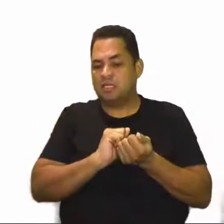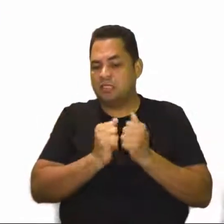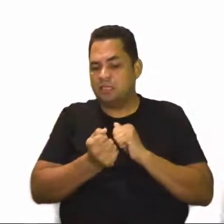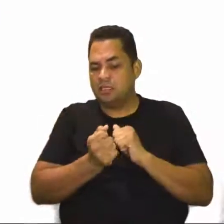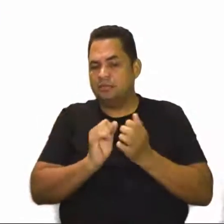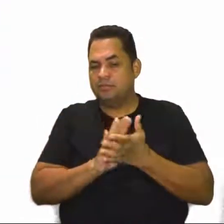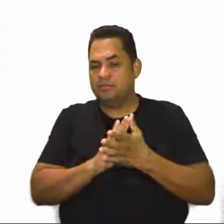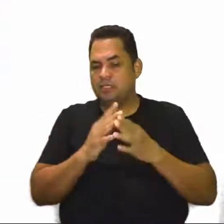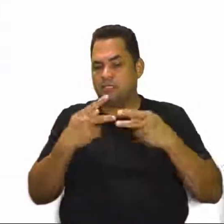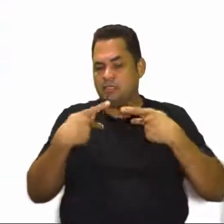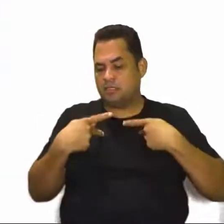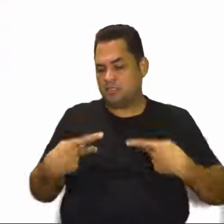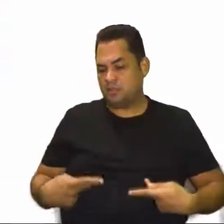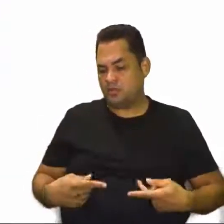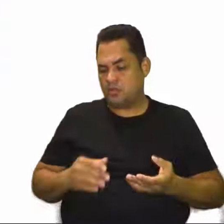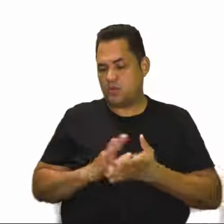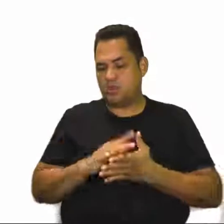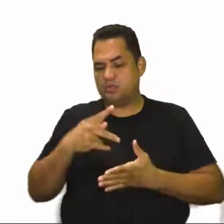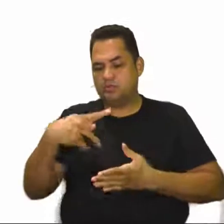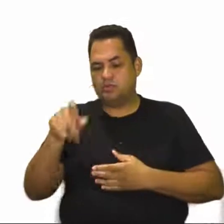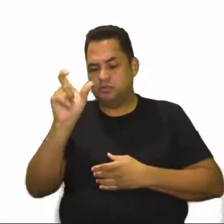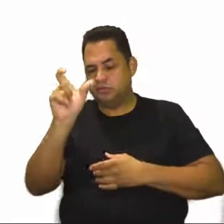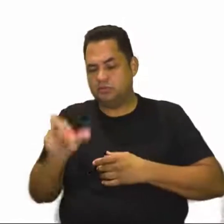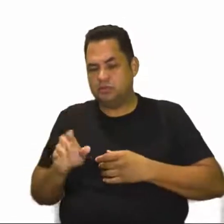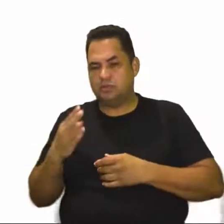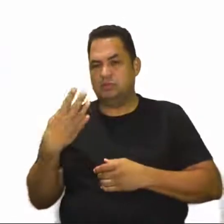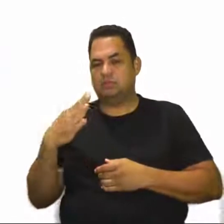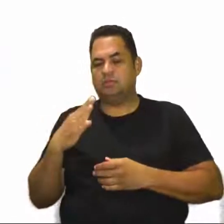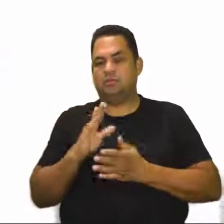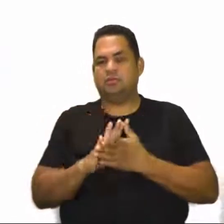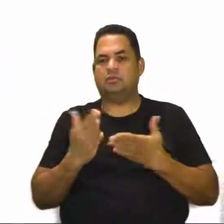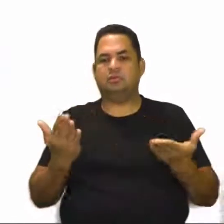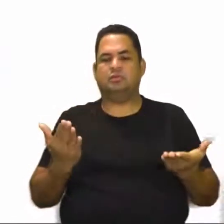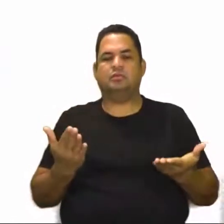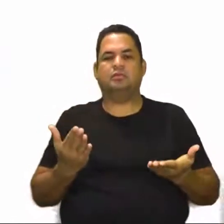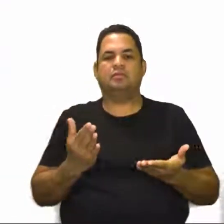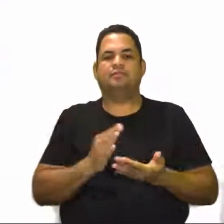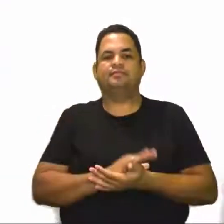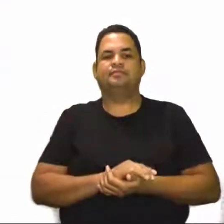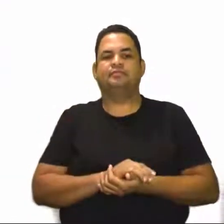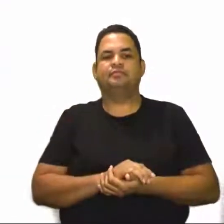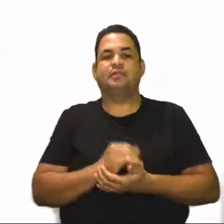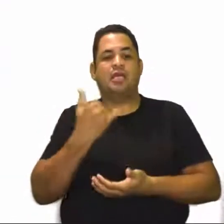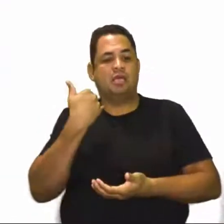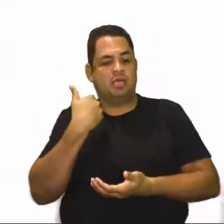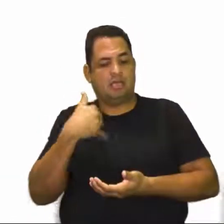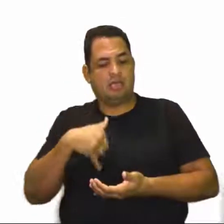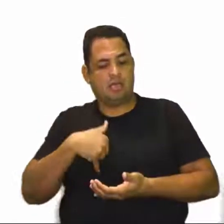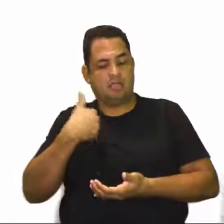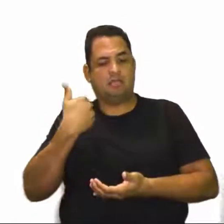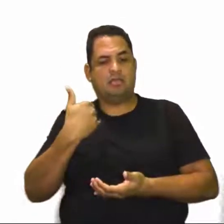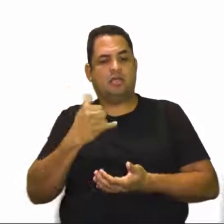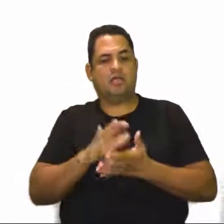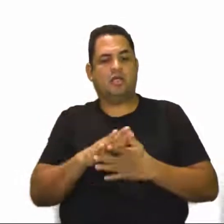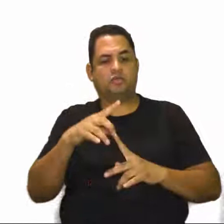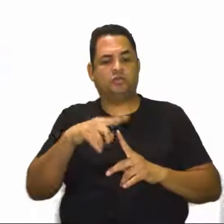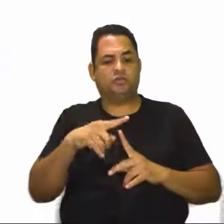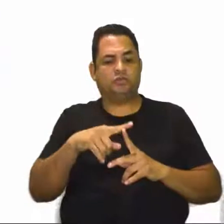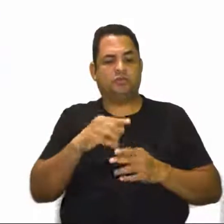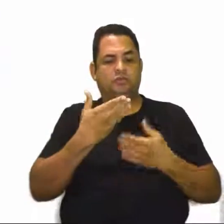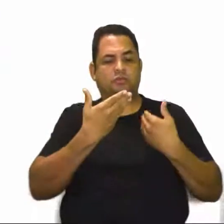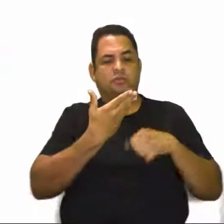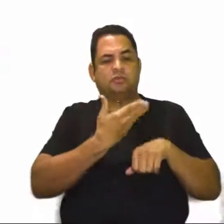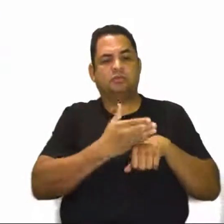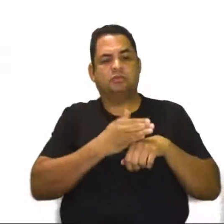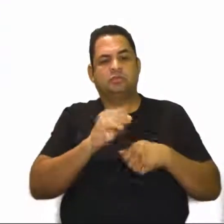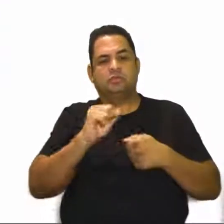sua condição física, à sua individualidade biológica, à sua idade, o tipo de exercício que você está